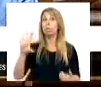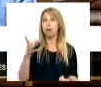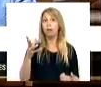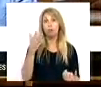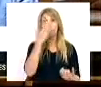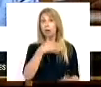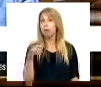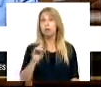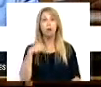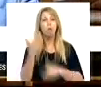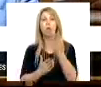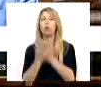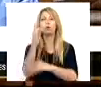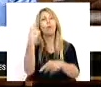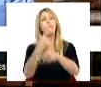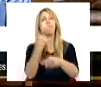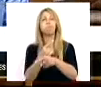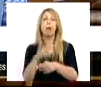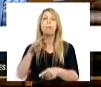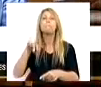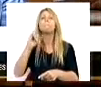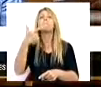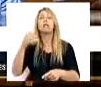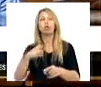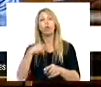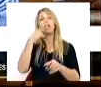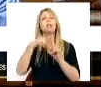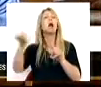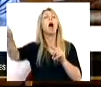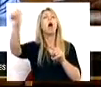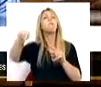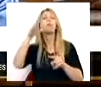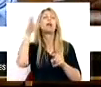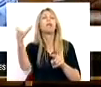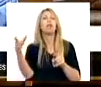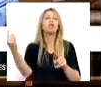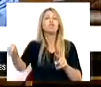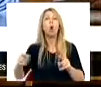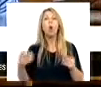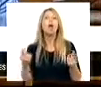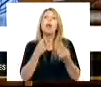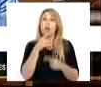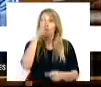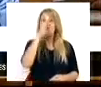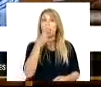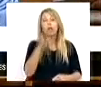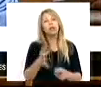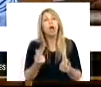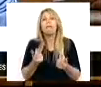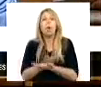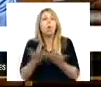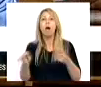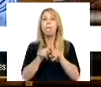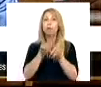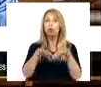vamos continuar com os mitos urbanos, vamos continuar a ouvir o Governo dizer que não há dinheiro para as políticas sociais, mas que há sempre dinheiro para os